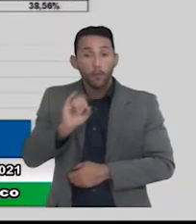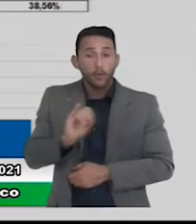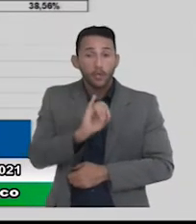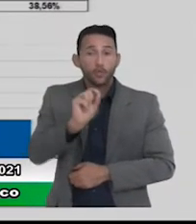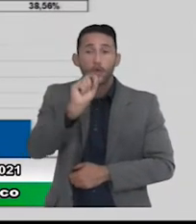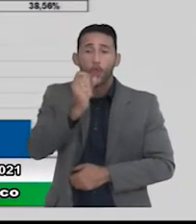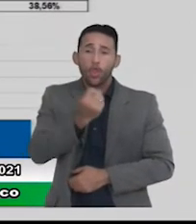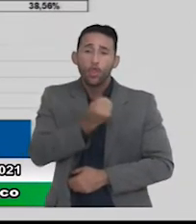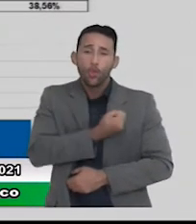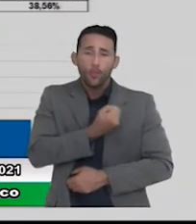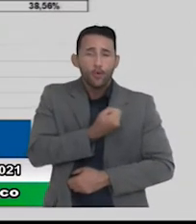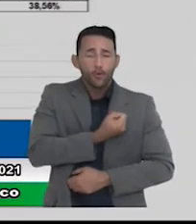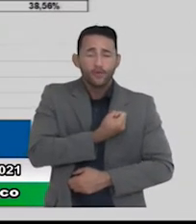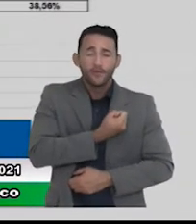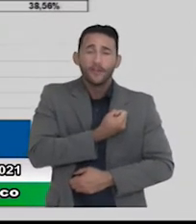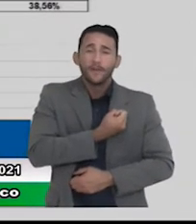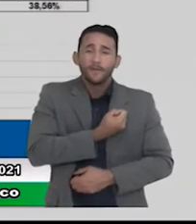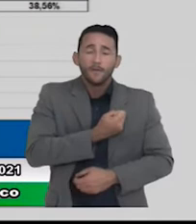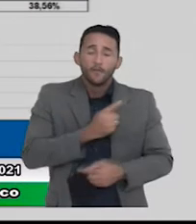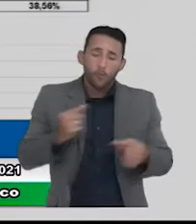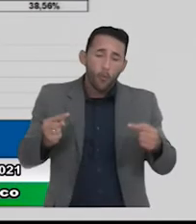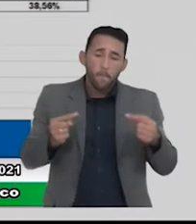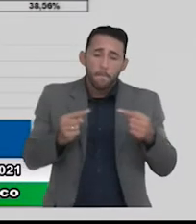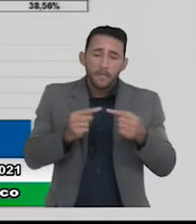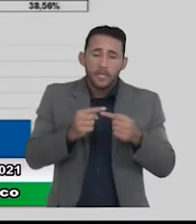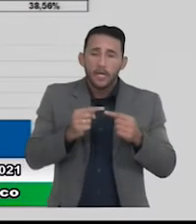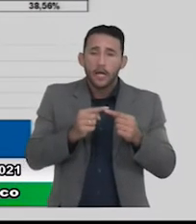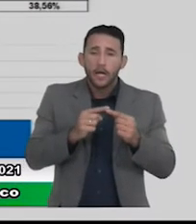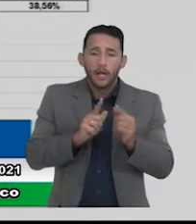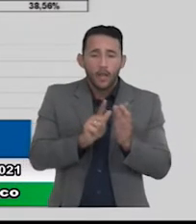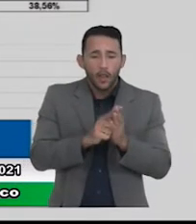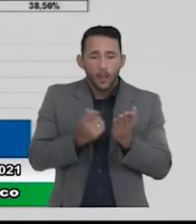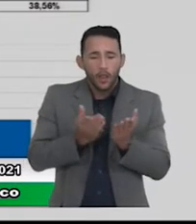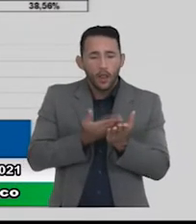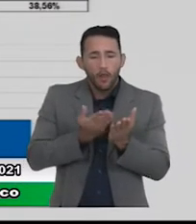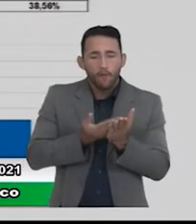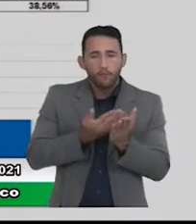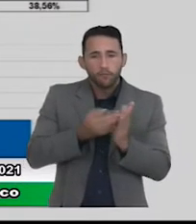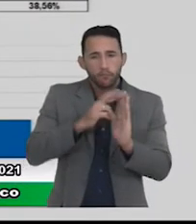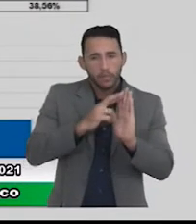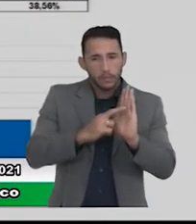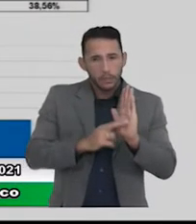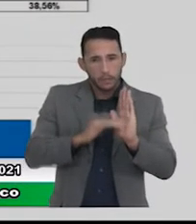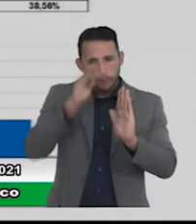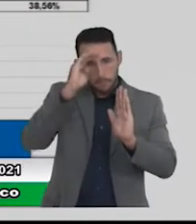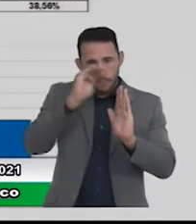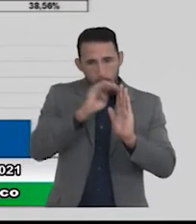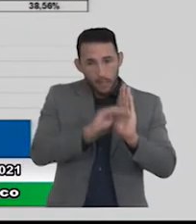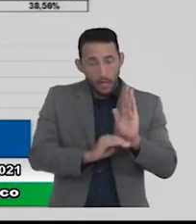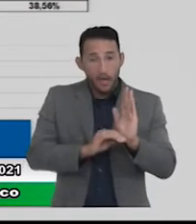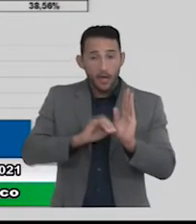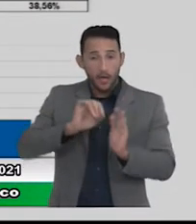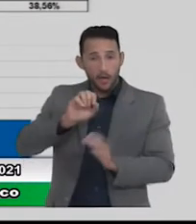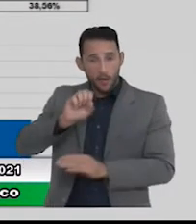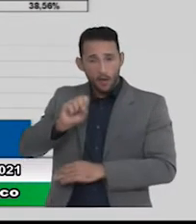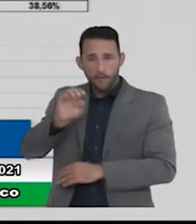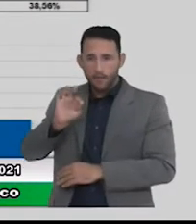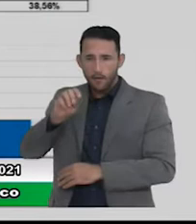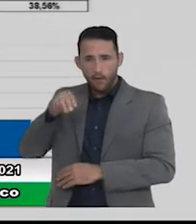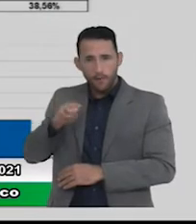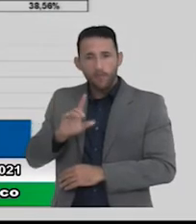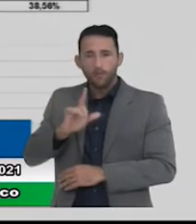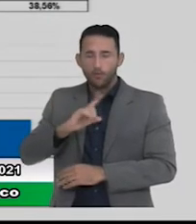números eles são feitos de acordo com os manuais do Tesouro Nacional com a STN nós somos